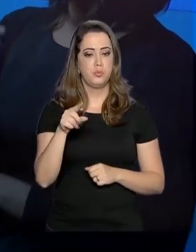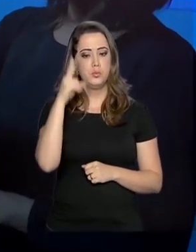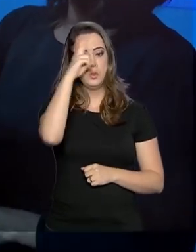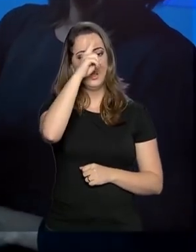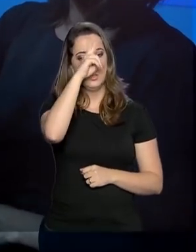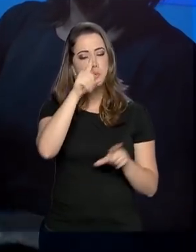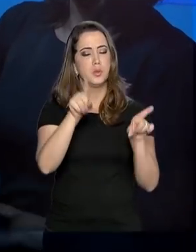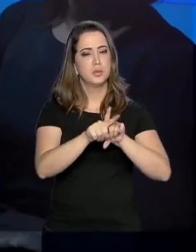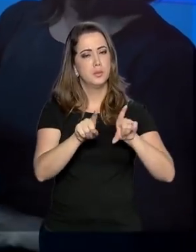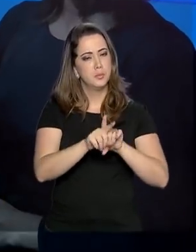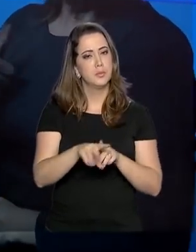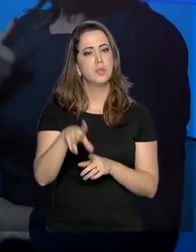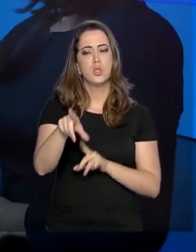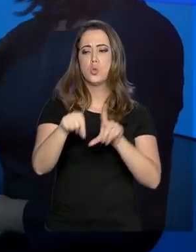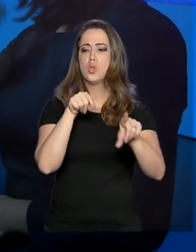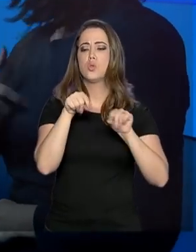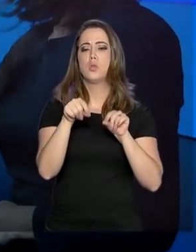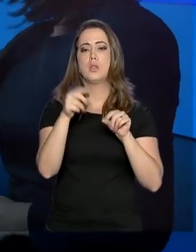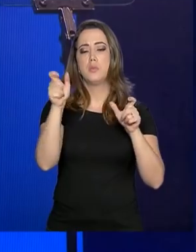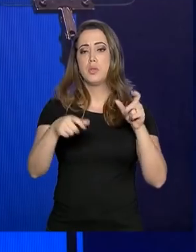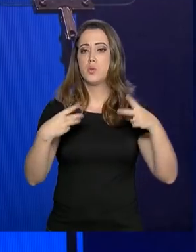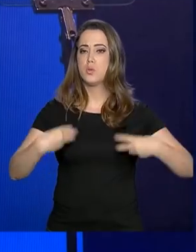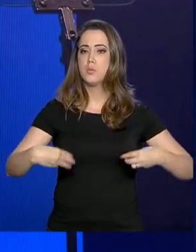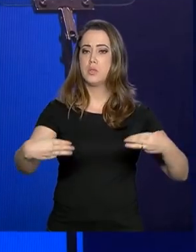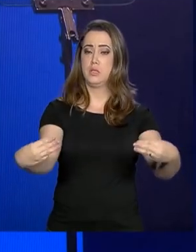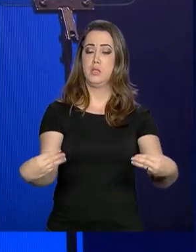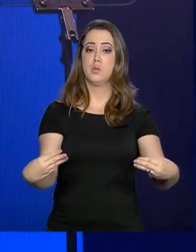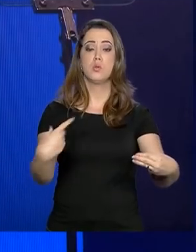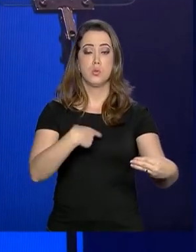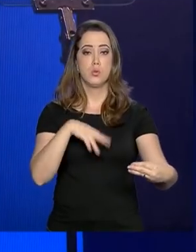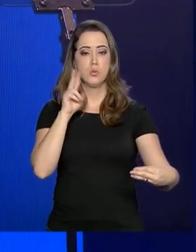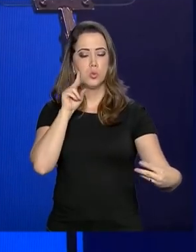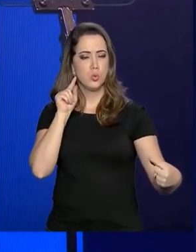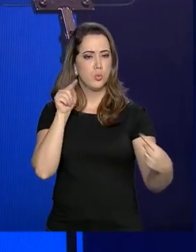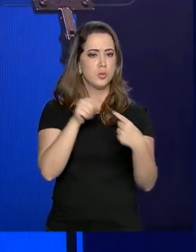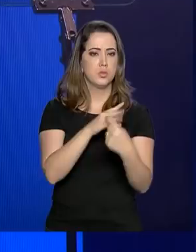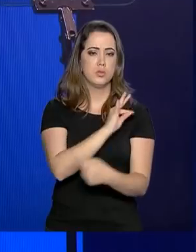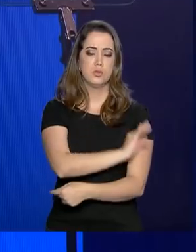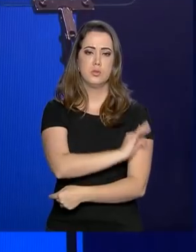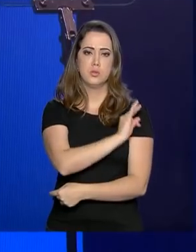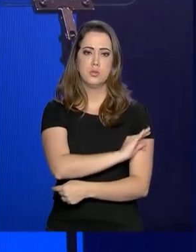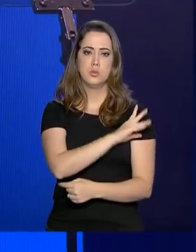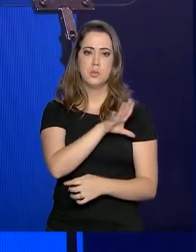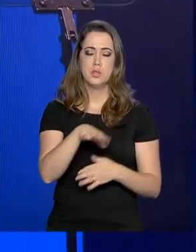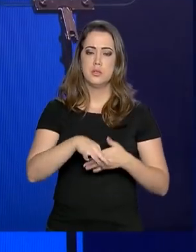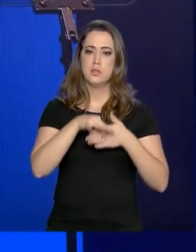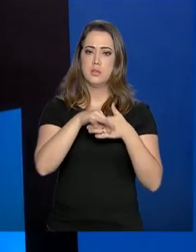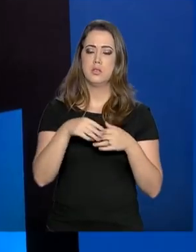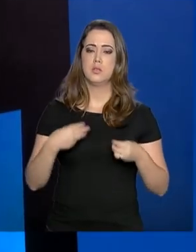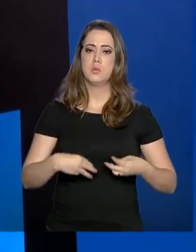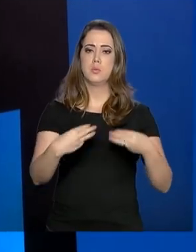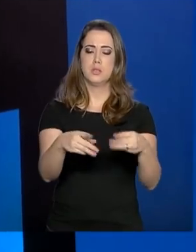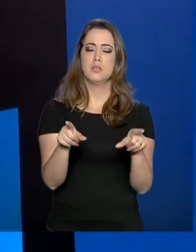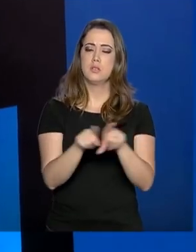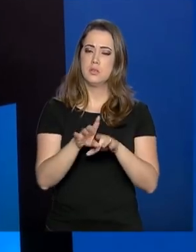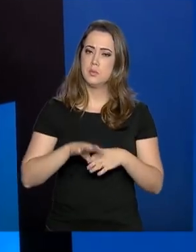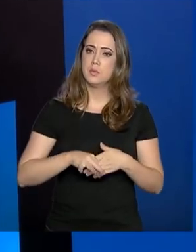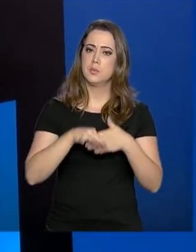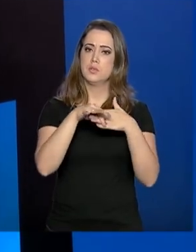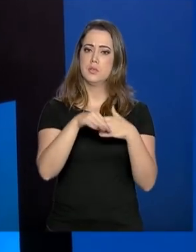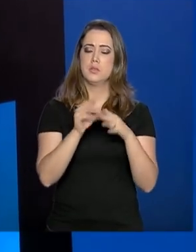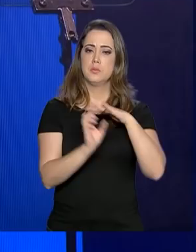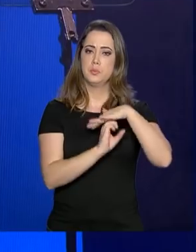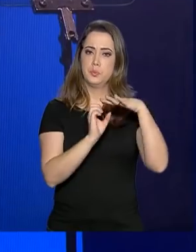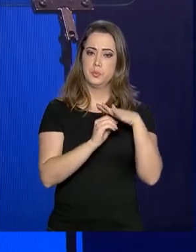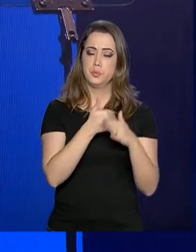lembrou o fato de ter feito indicações baseadas em critérios técnicos para o comando dos ministérios e também para o comando das empresas